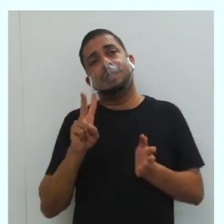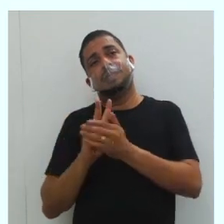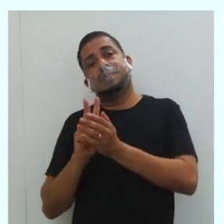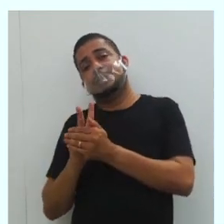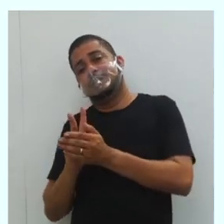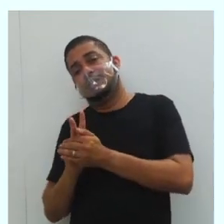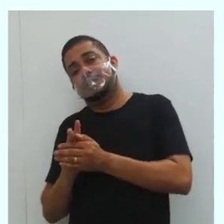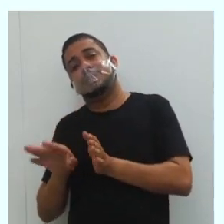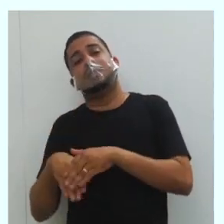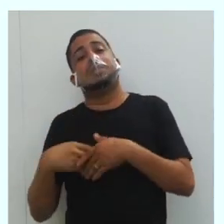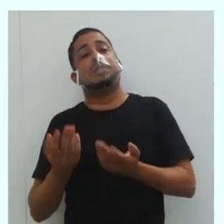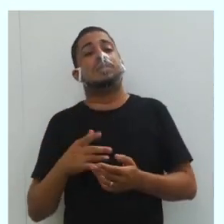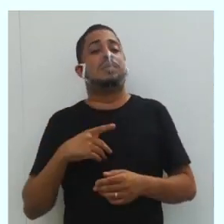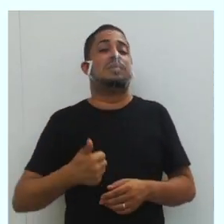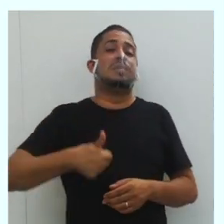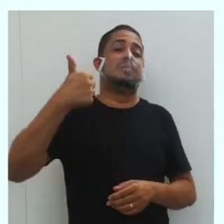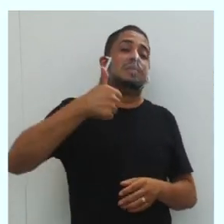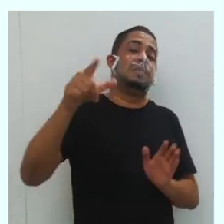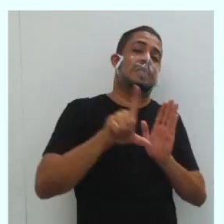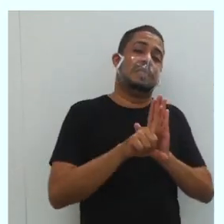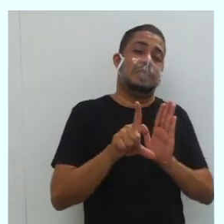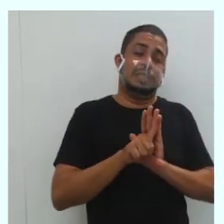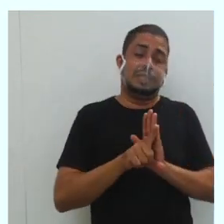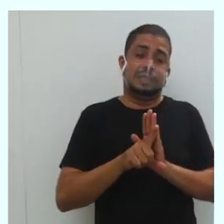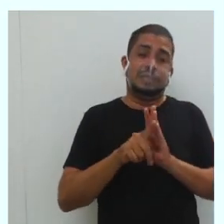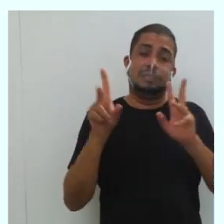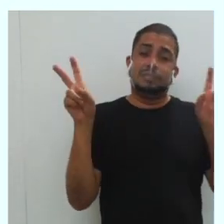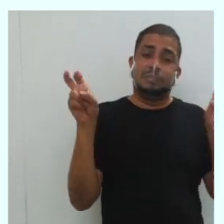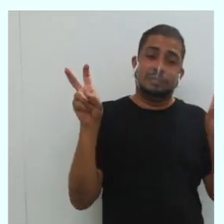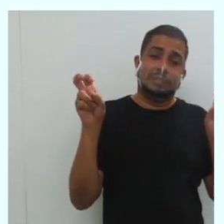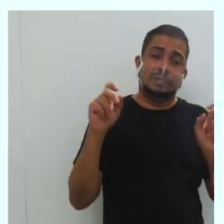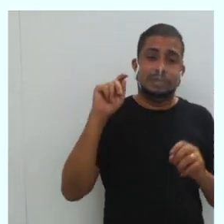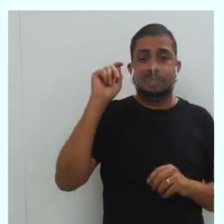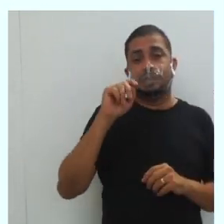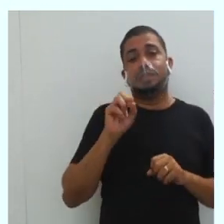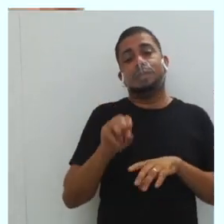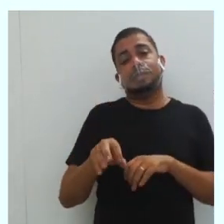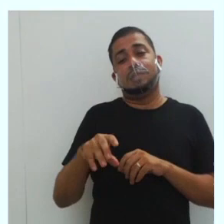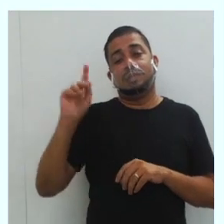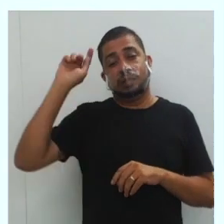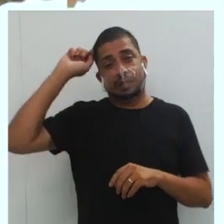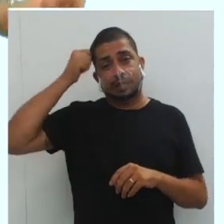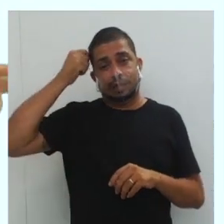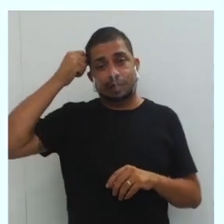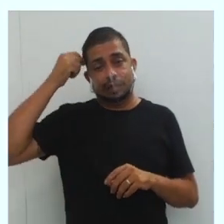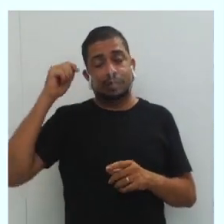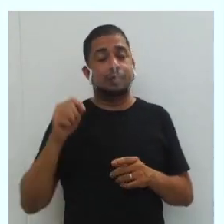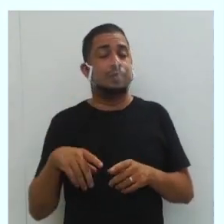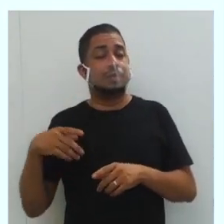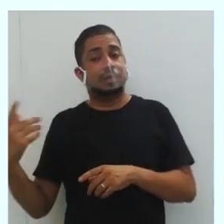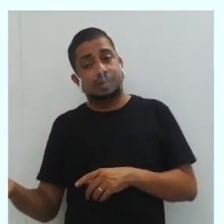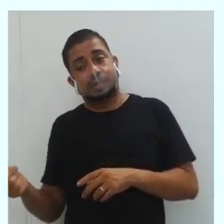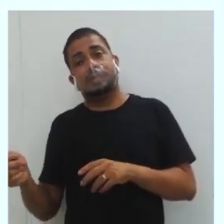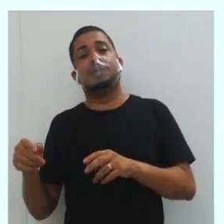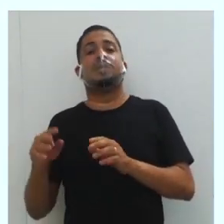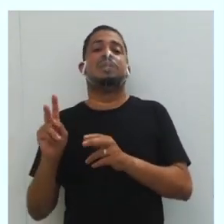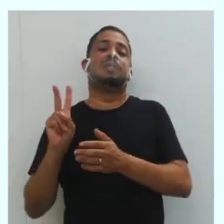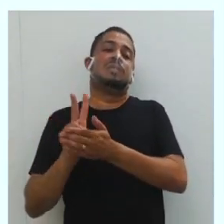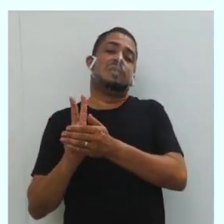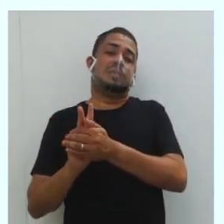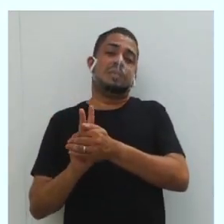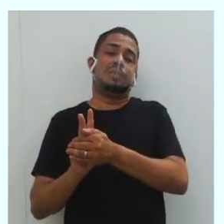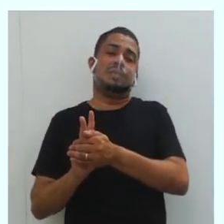questão indígena. Então, nós vimos a primeira lei que vai respaldar a questão do ensino do negro e essa questão do